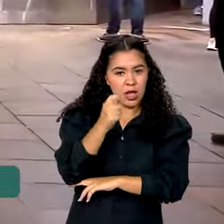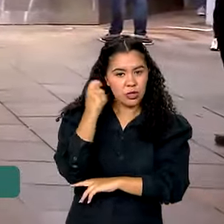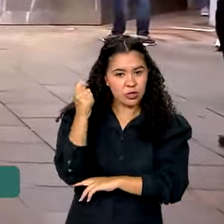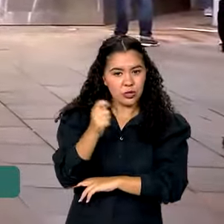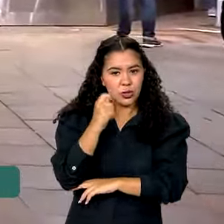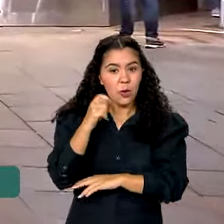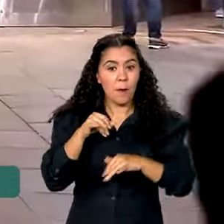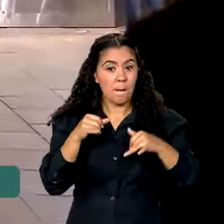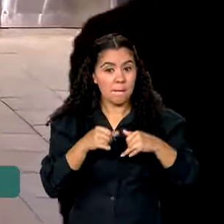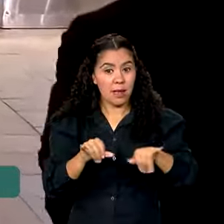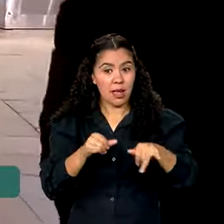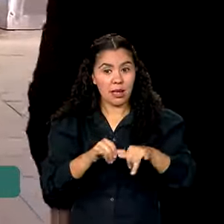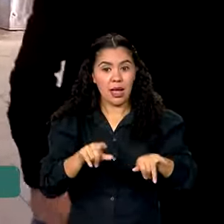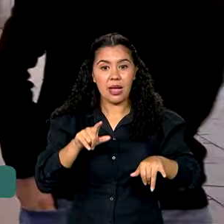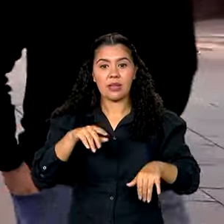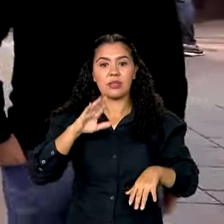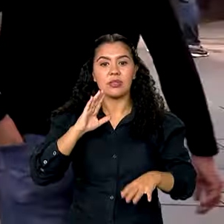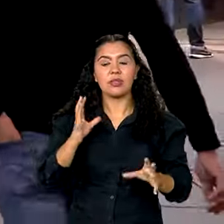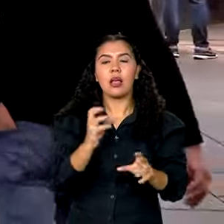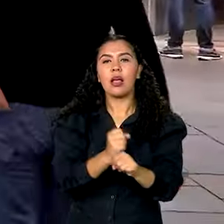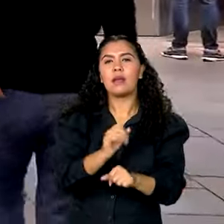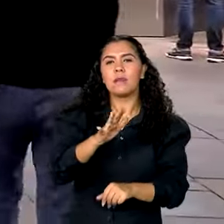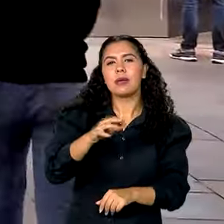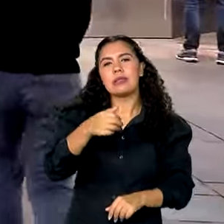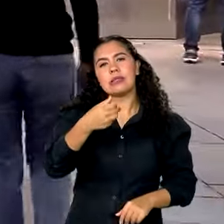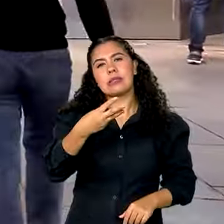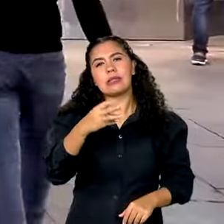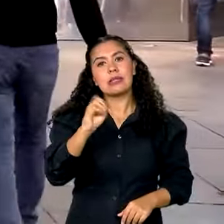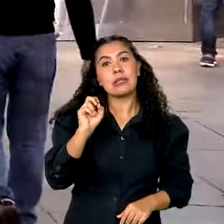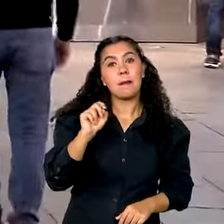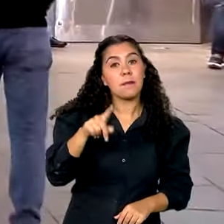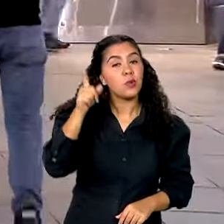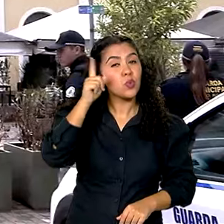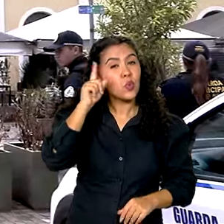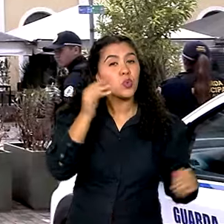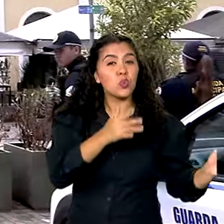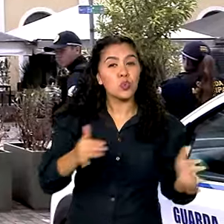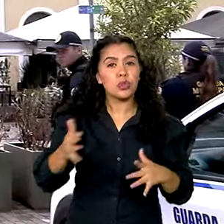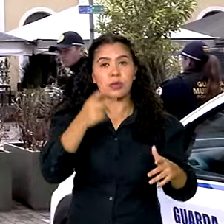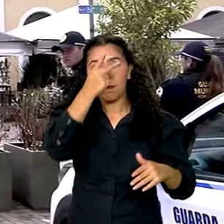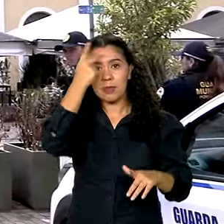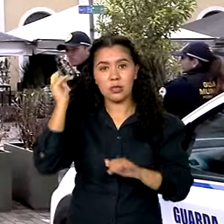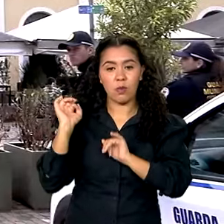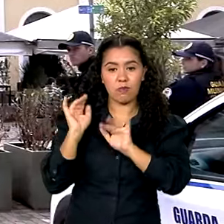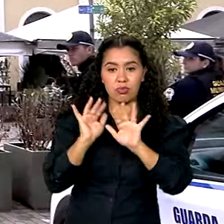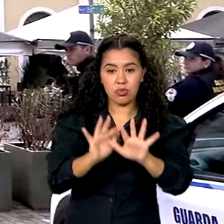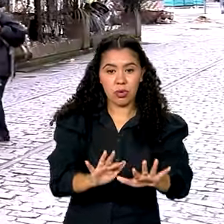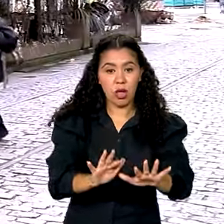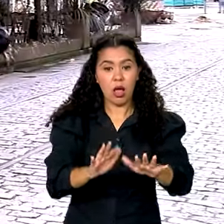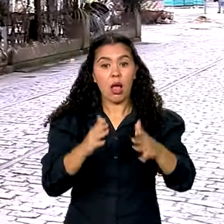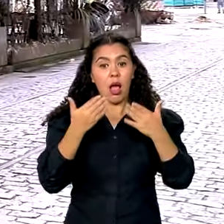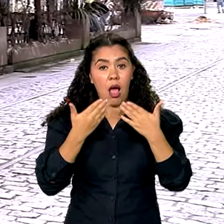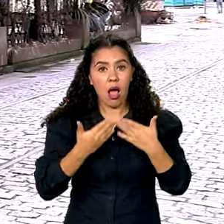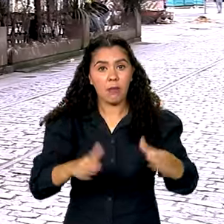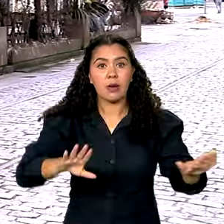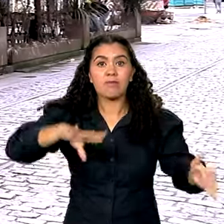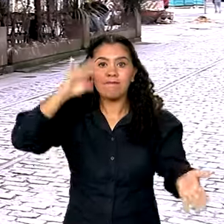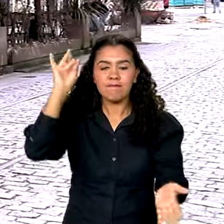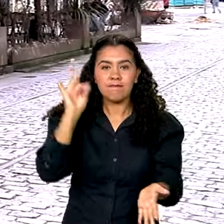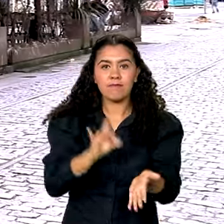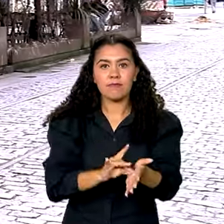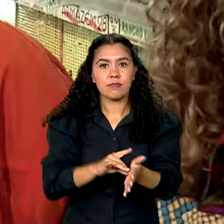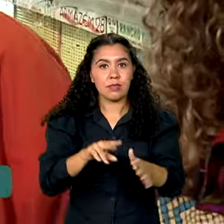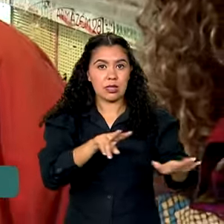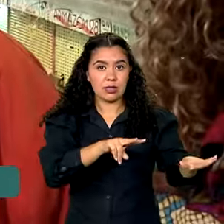do Brasil e recebe diariamente cerca de 30 mil pessoas. O prédio foi reaberto oficialmente no final da